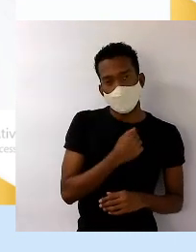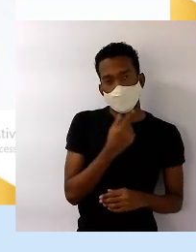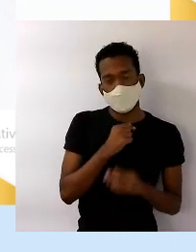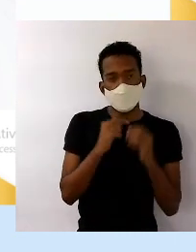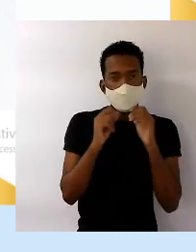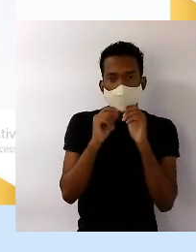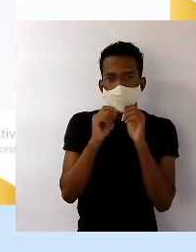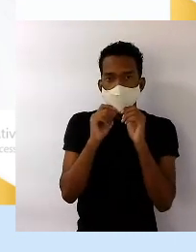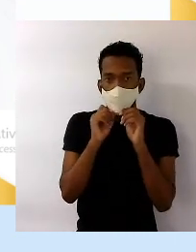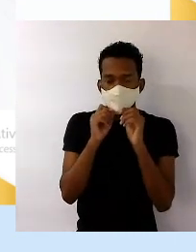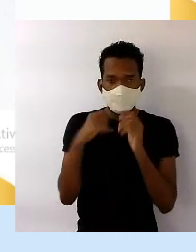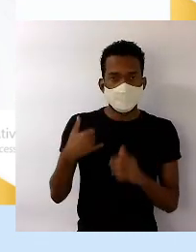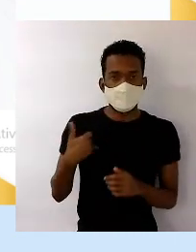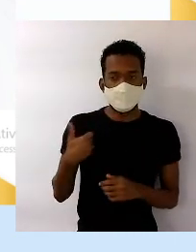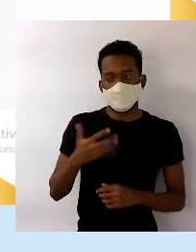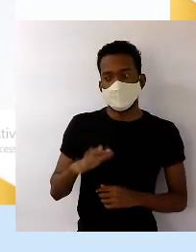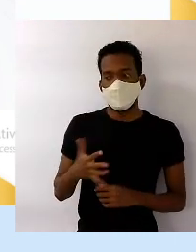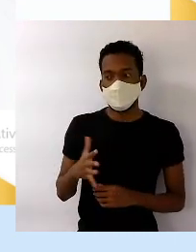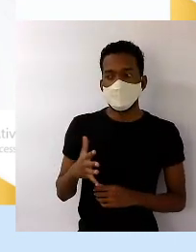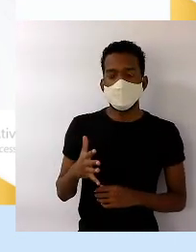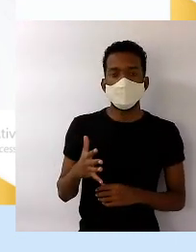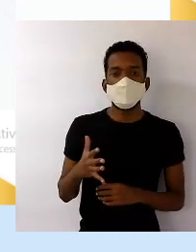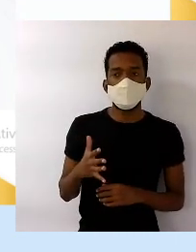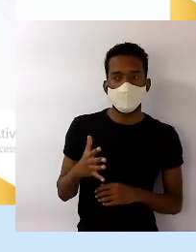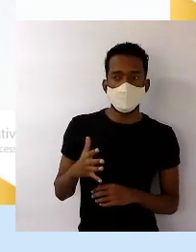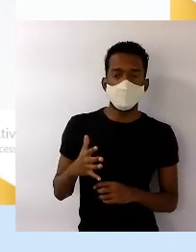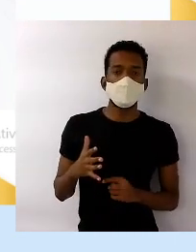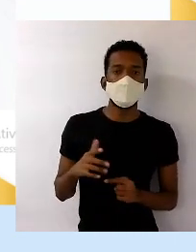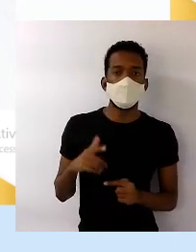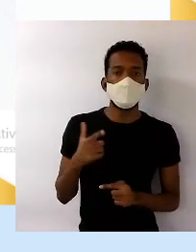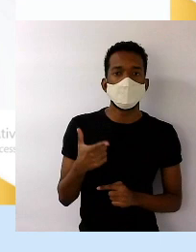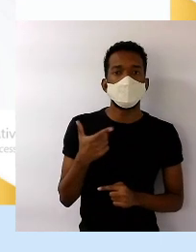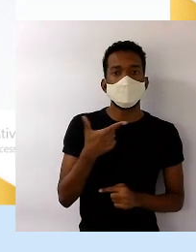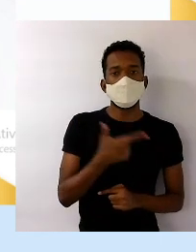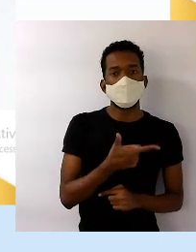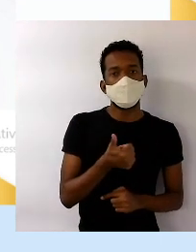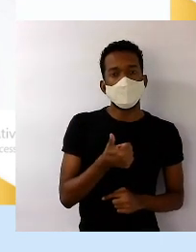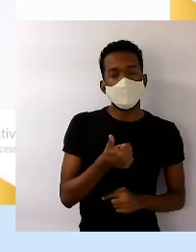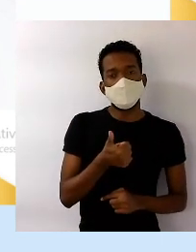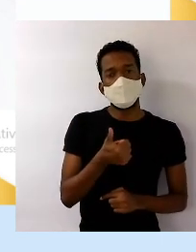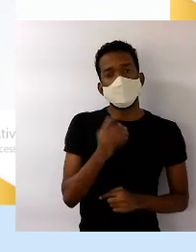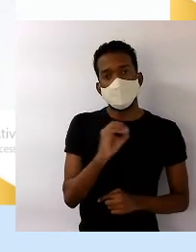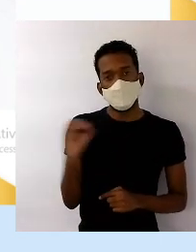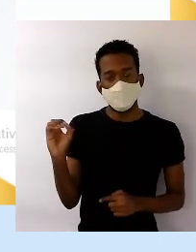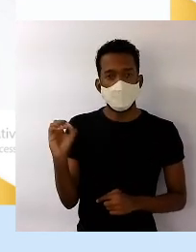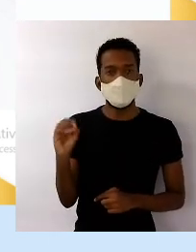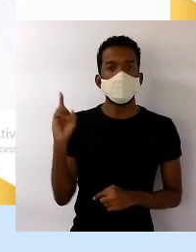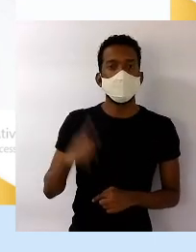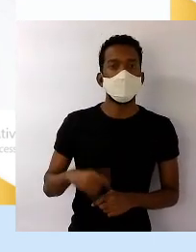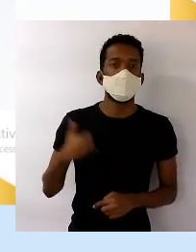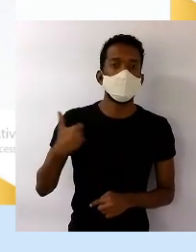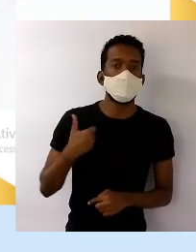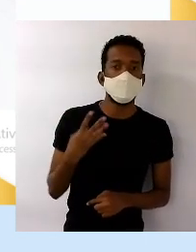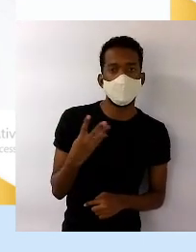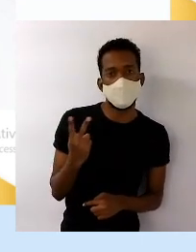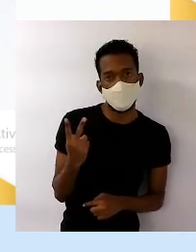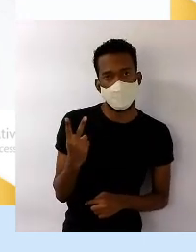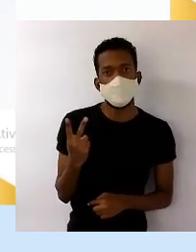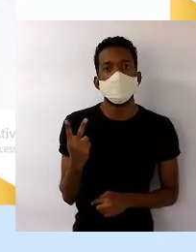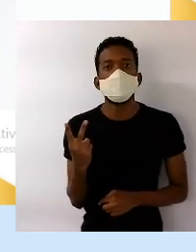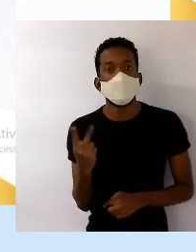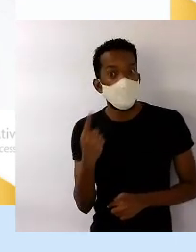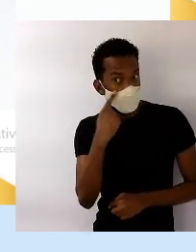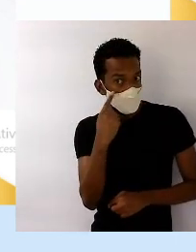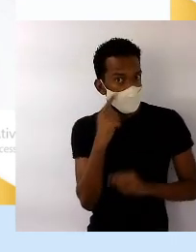A idade média em 2100 está estimada em 42 anos. Olha a